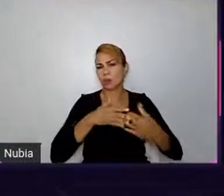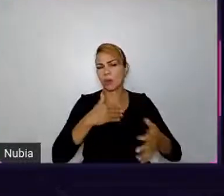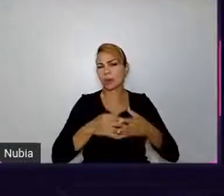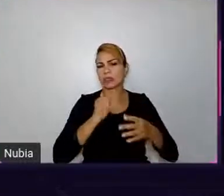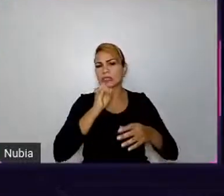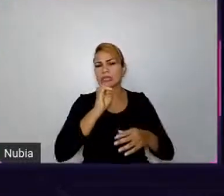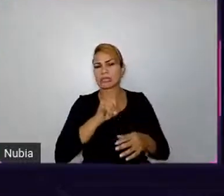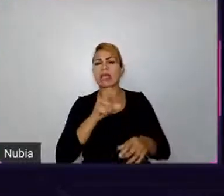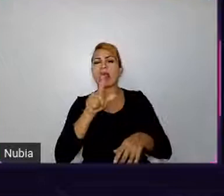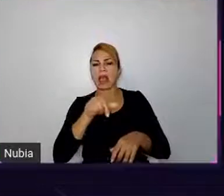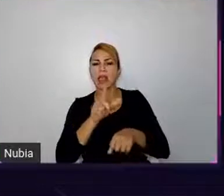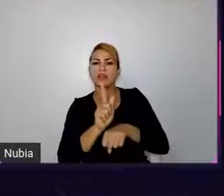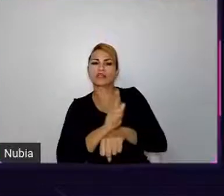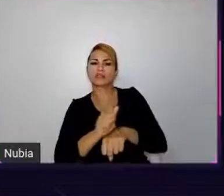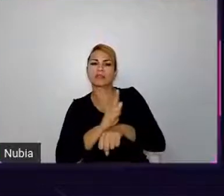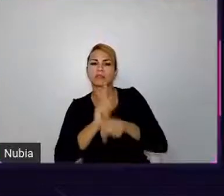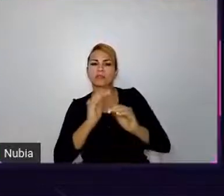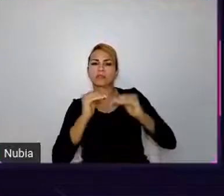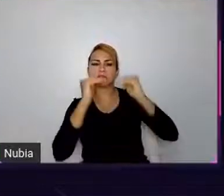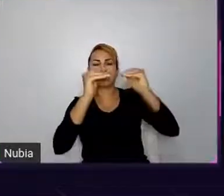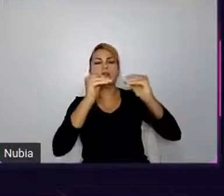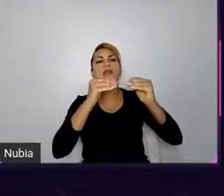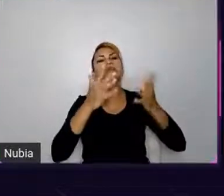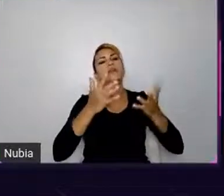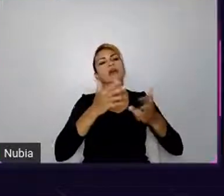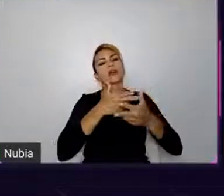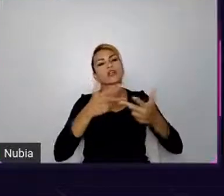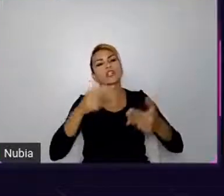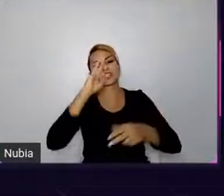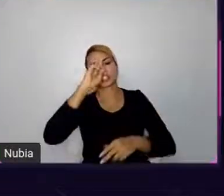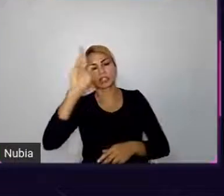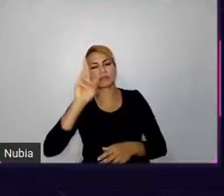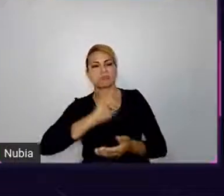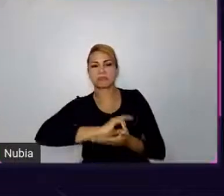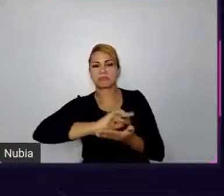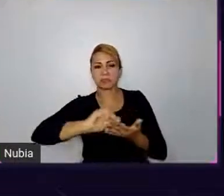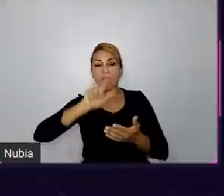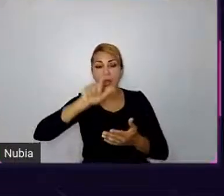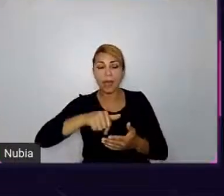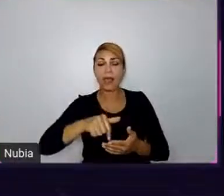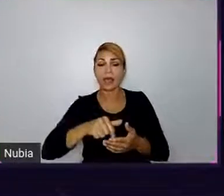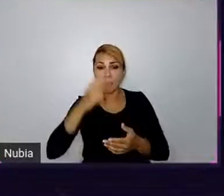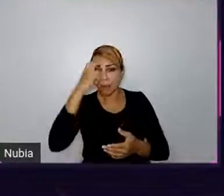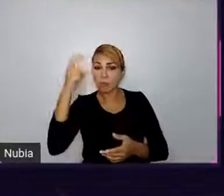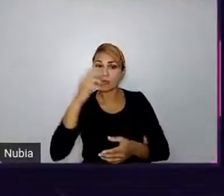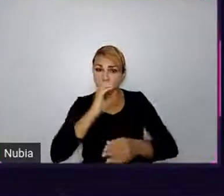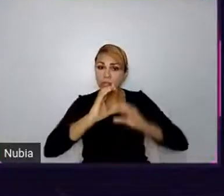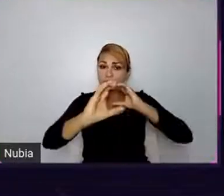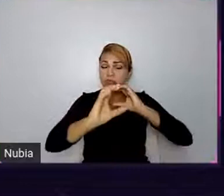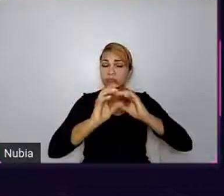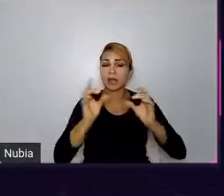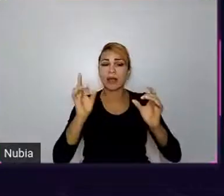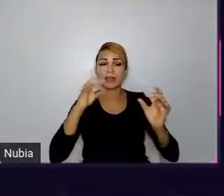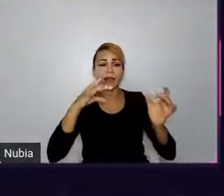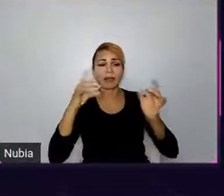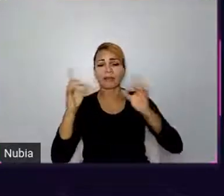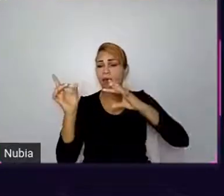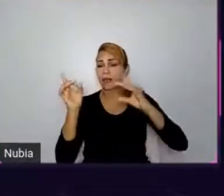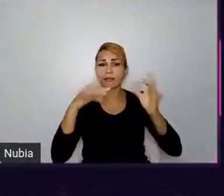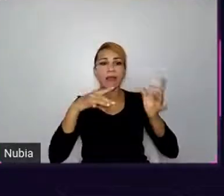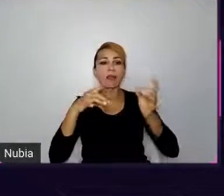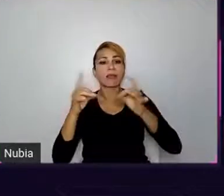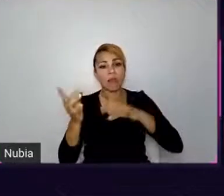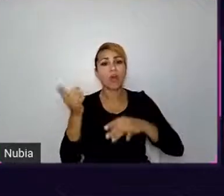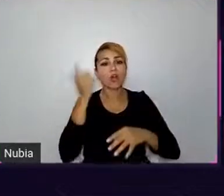ser diretor ou qualquer outra coisa, a cultura de feedback é uma coisa que você já consegue ir passando para outras pessoas, por exemplo.